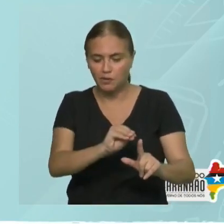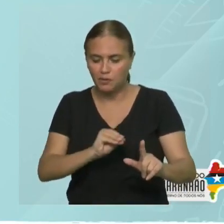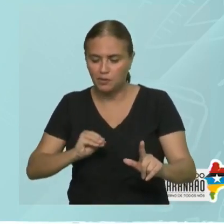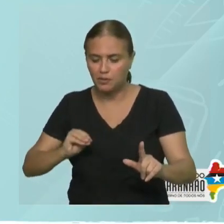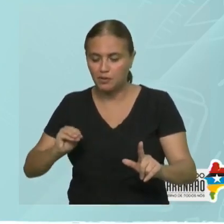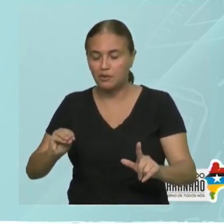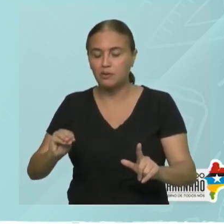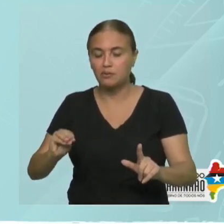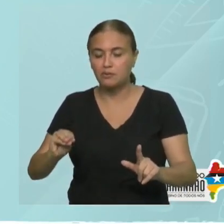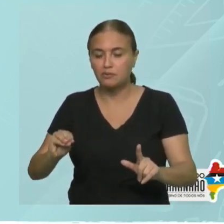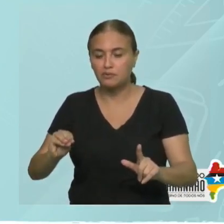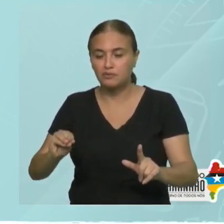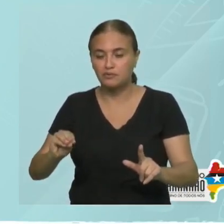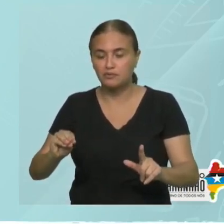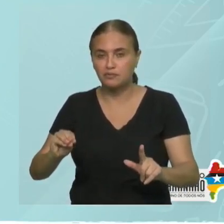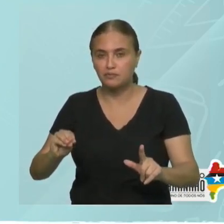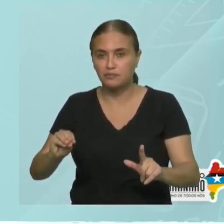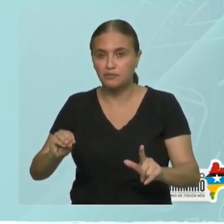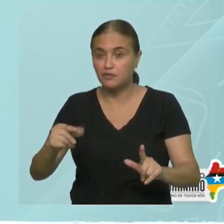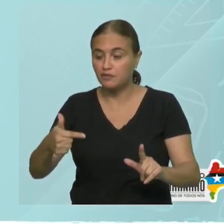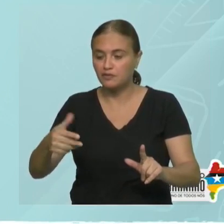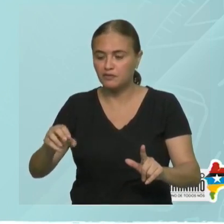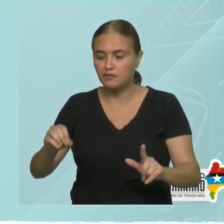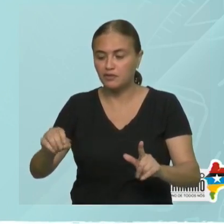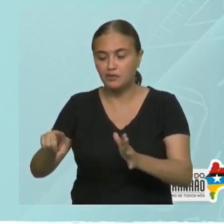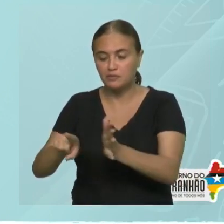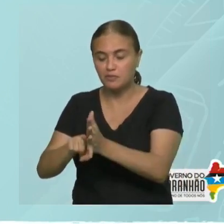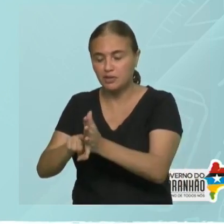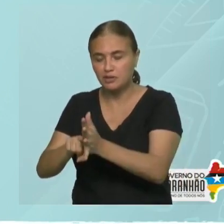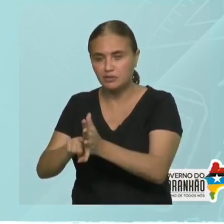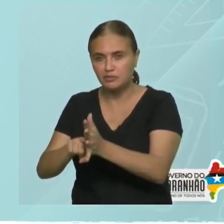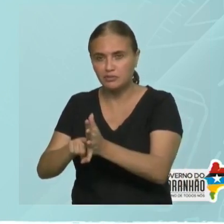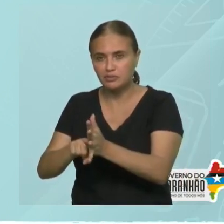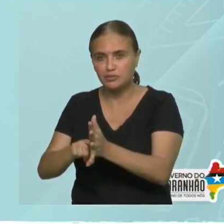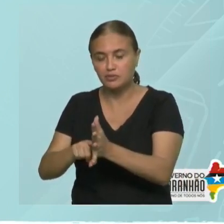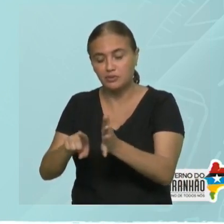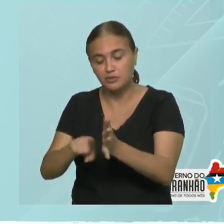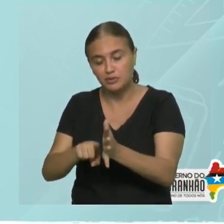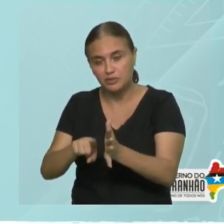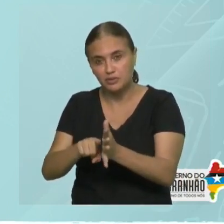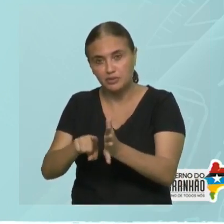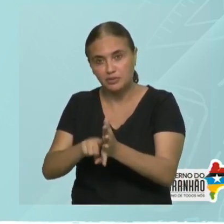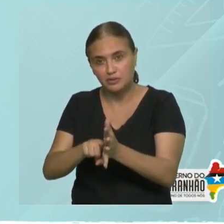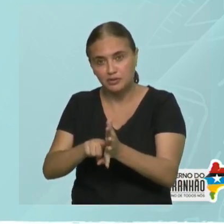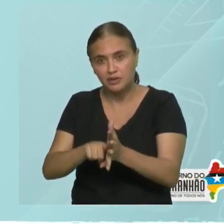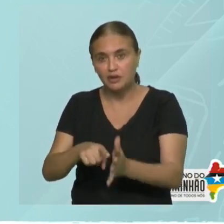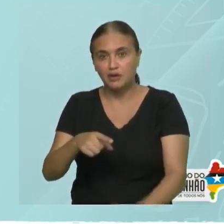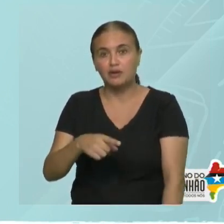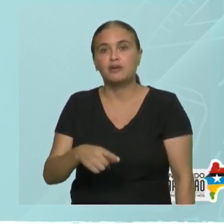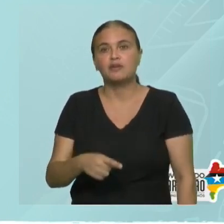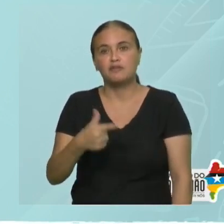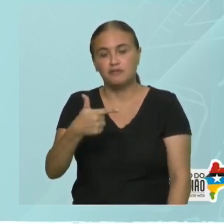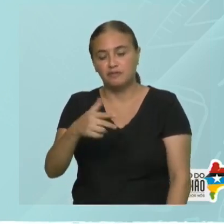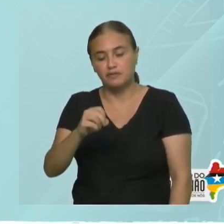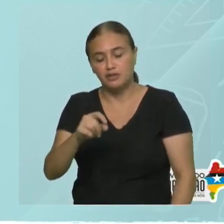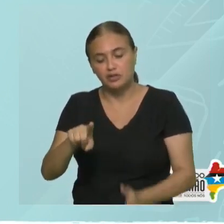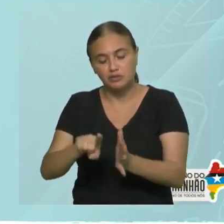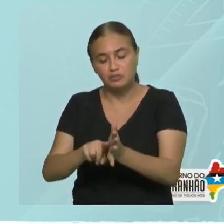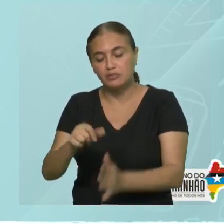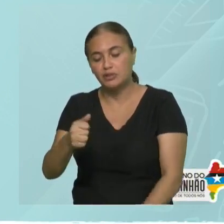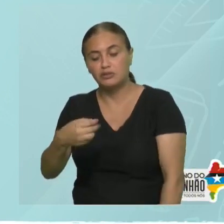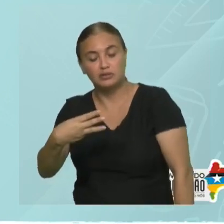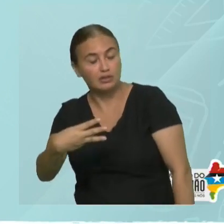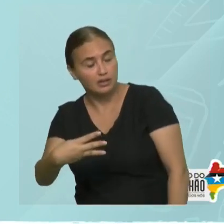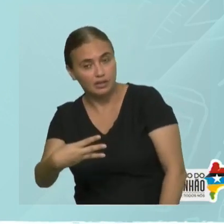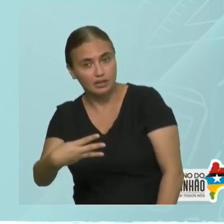maior. Quem é o maior? 20. Então, eu vou pegar o menos e subtraio. 20 menos 13 dá menos 7. Tiago,